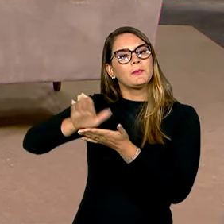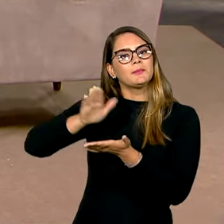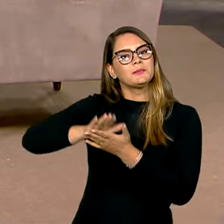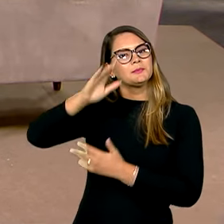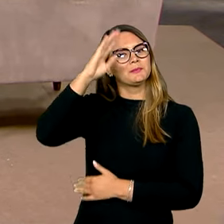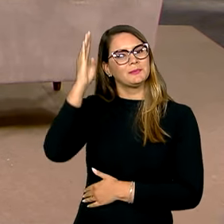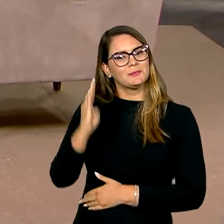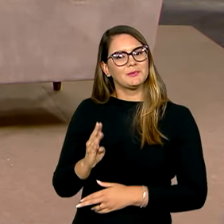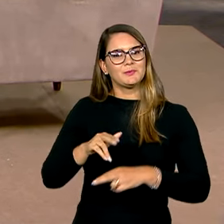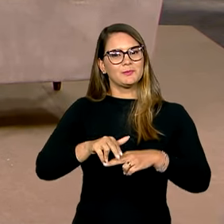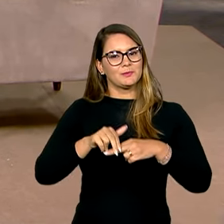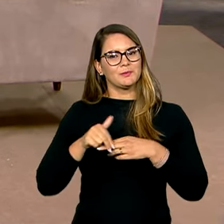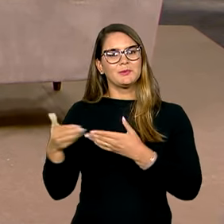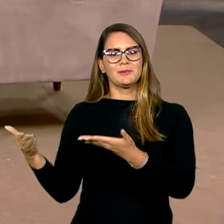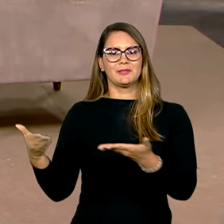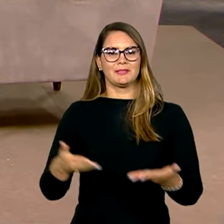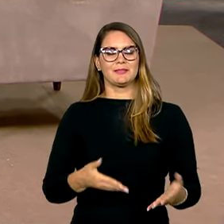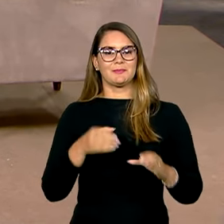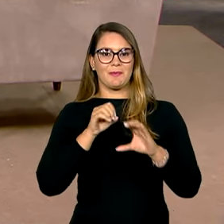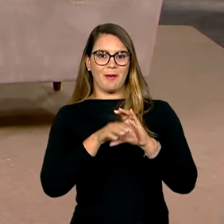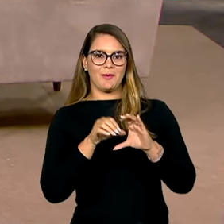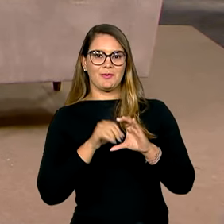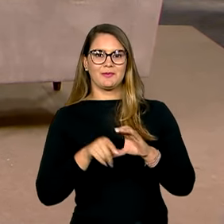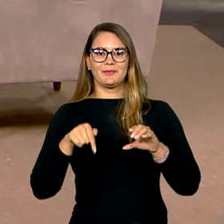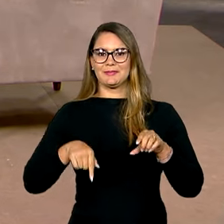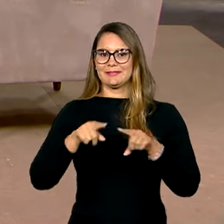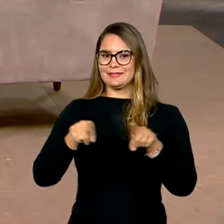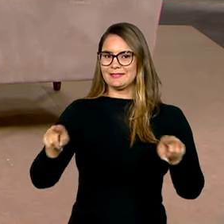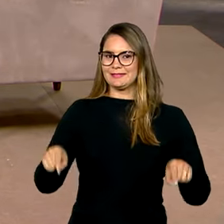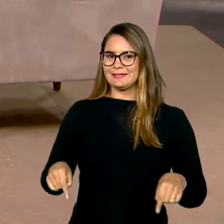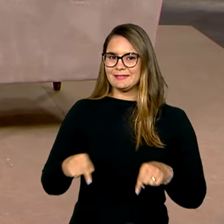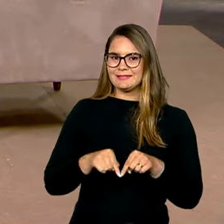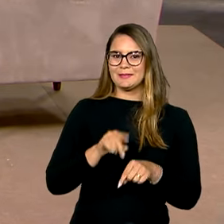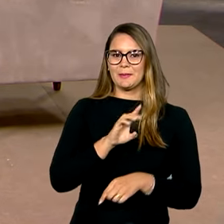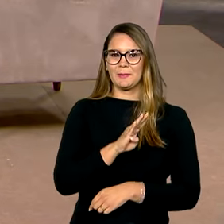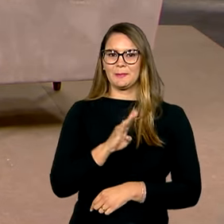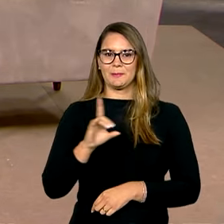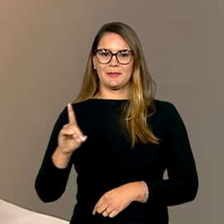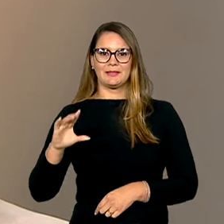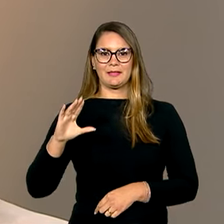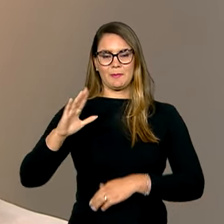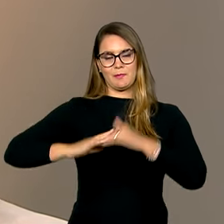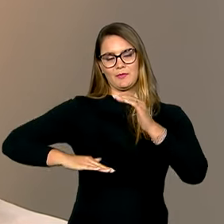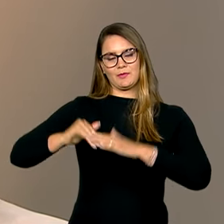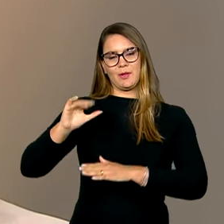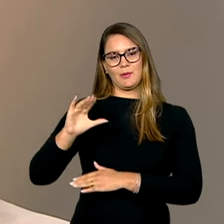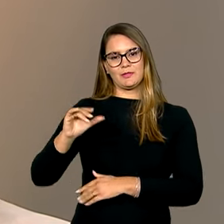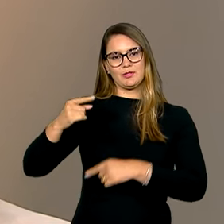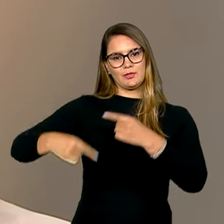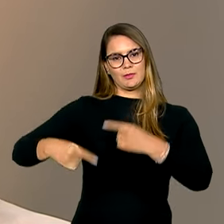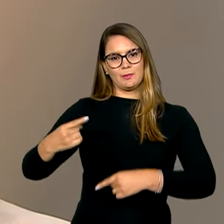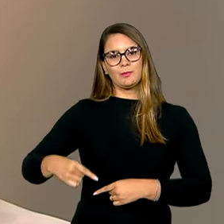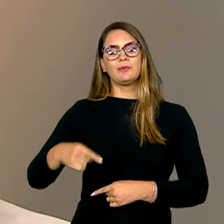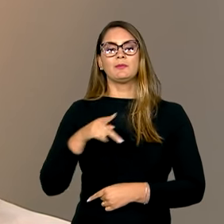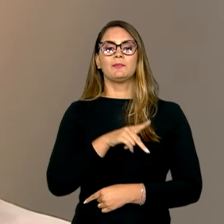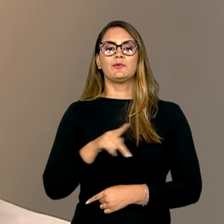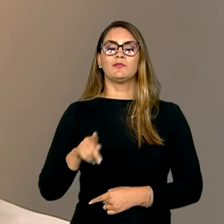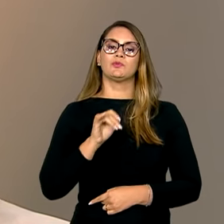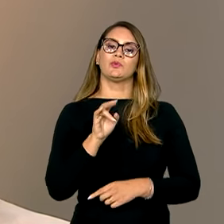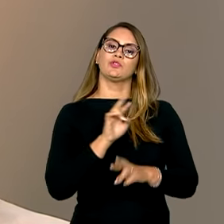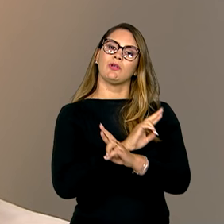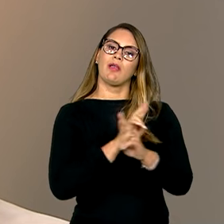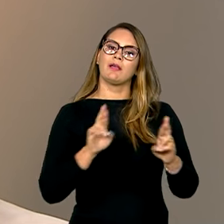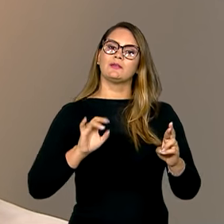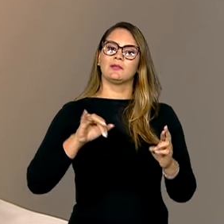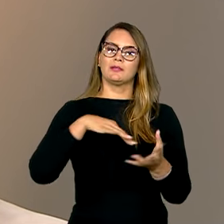Por isso, nós recebemos ao vivo aqui no estúdio do Brasil em Dia, o cientista político e professor de relações internacionais do